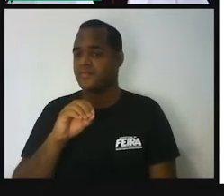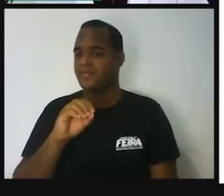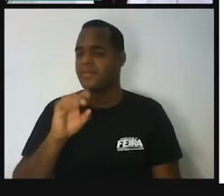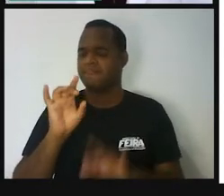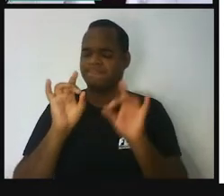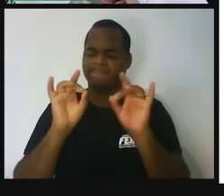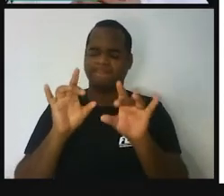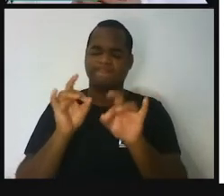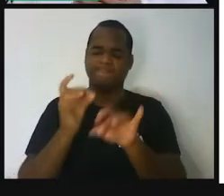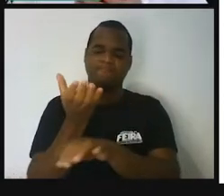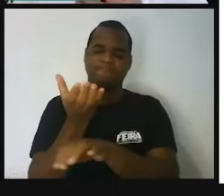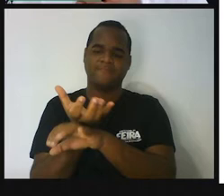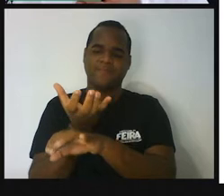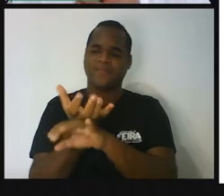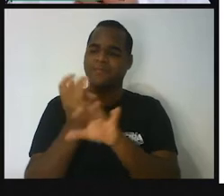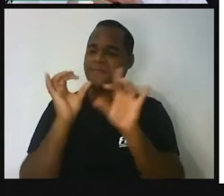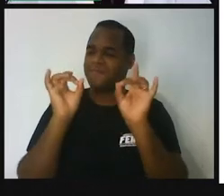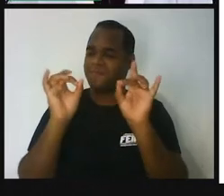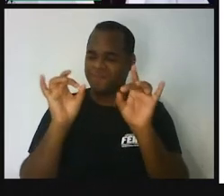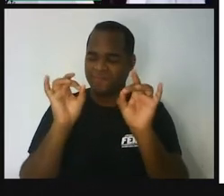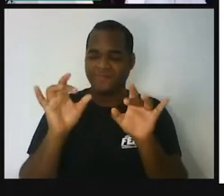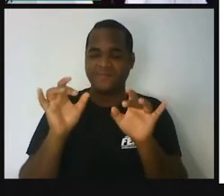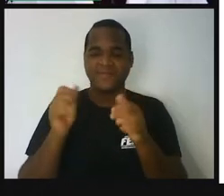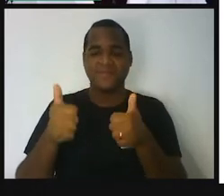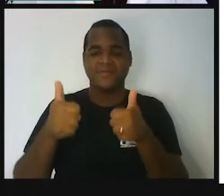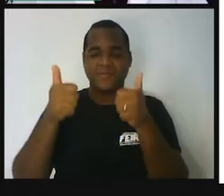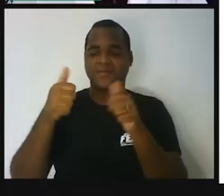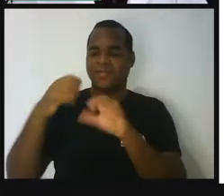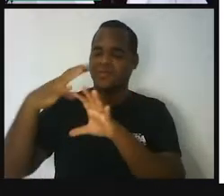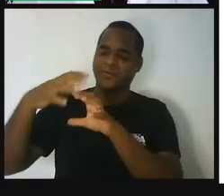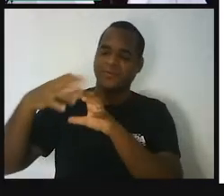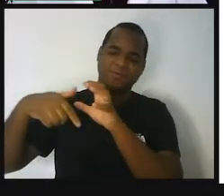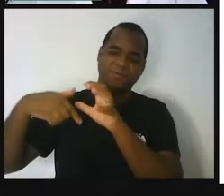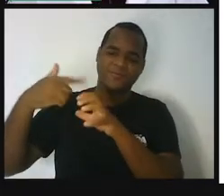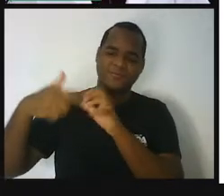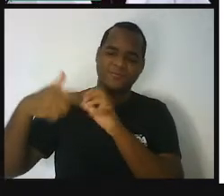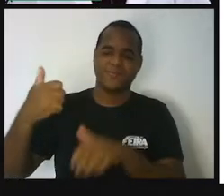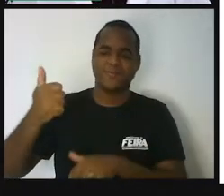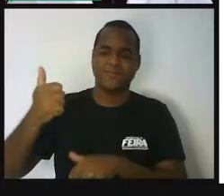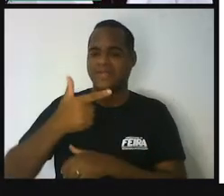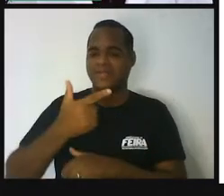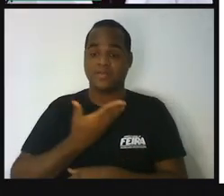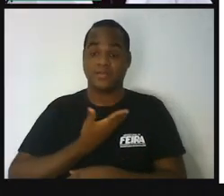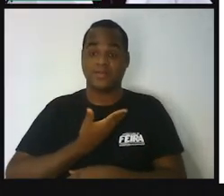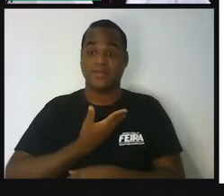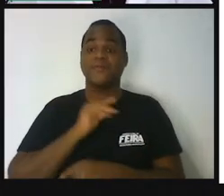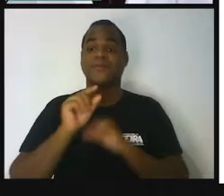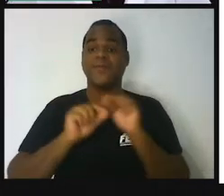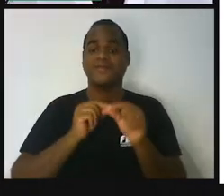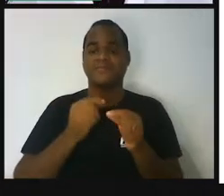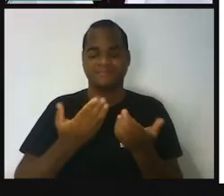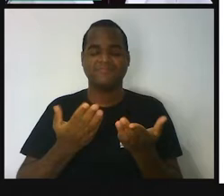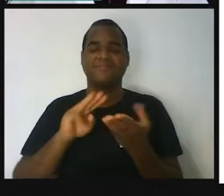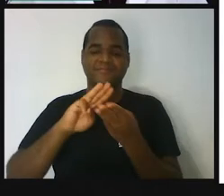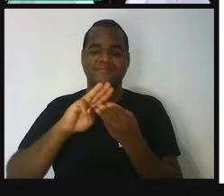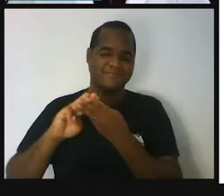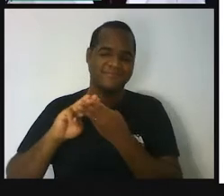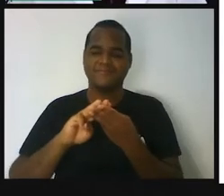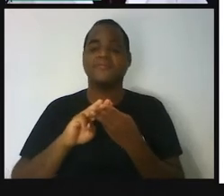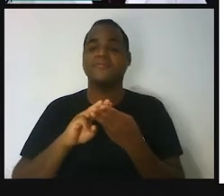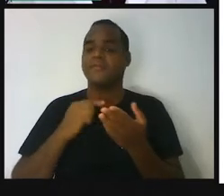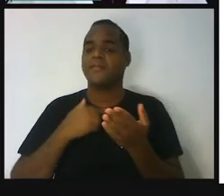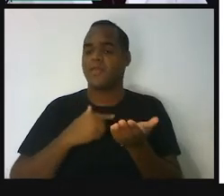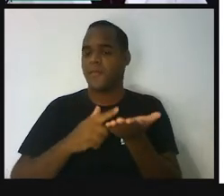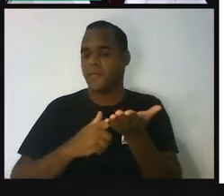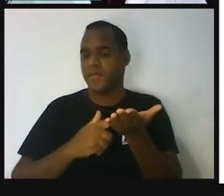matéria que, para mim, é a melhor do mundo, a nossa amiga matemática, belezinha? Bom, eu tenho